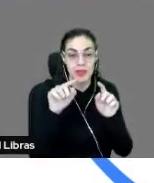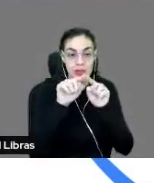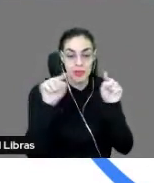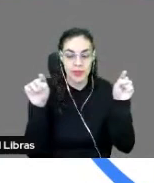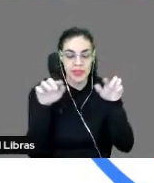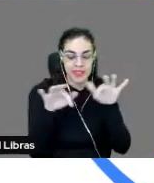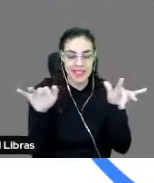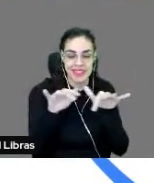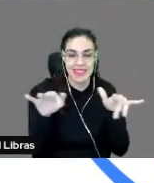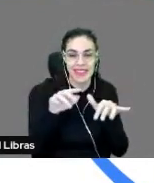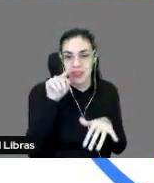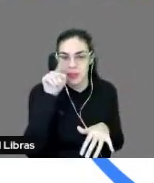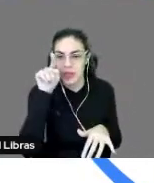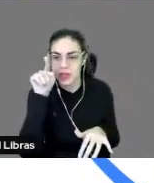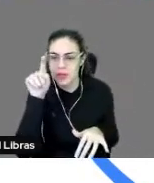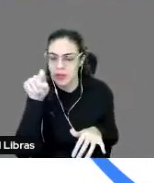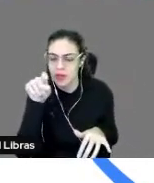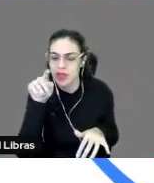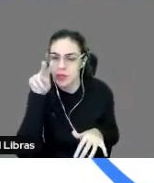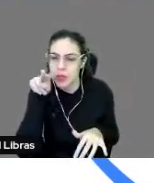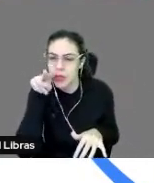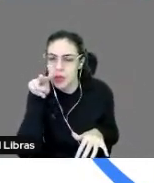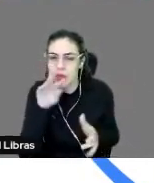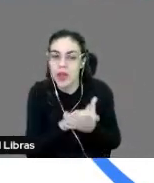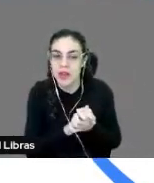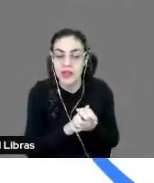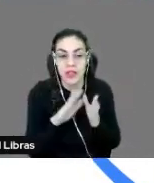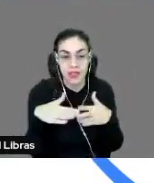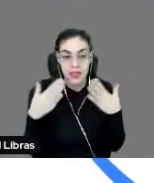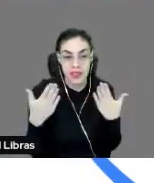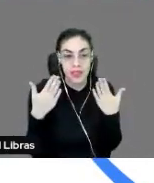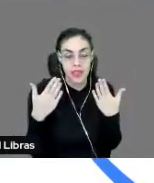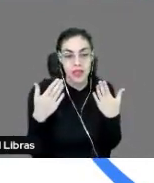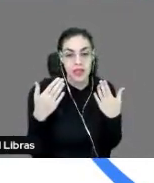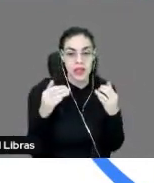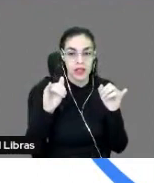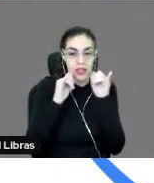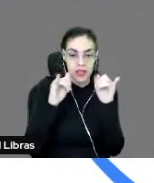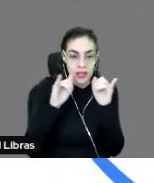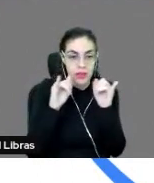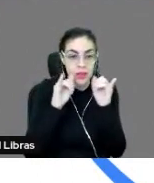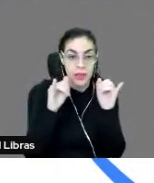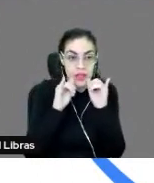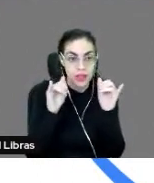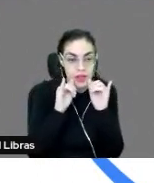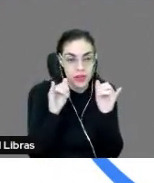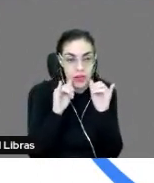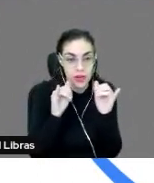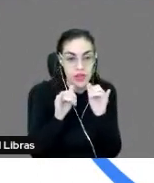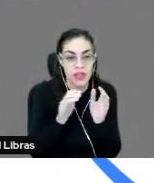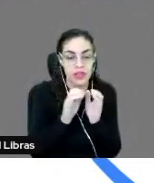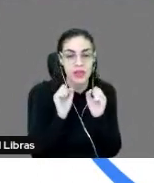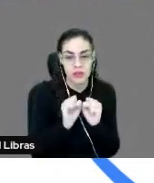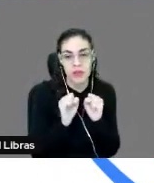né? A fonte, para que eu possa ir lá e dar uma olhadinha. Então, me dá uma série de informações, assim, em segundos, e, claro, aí eu posso,